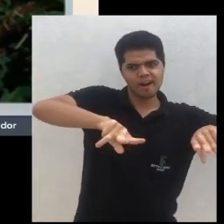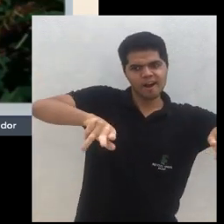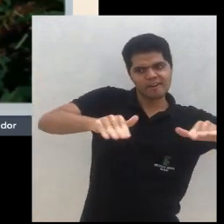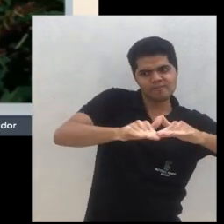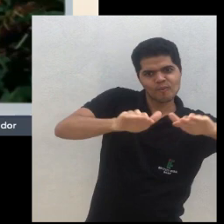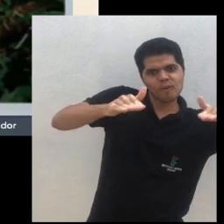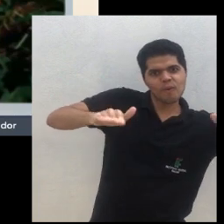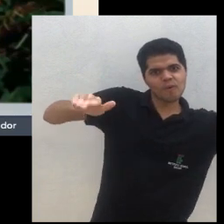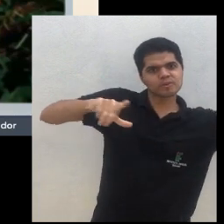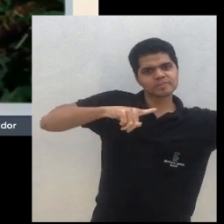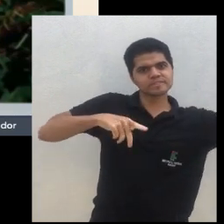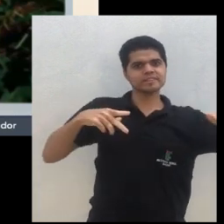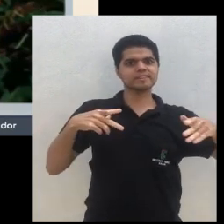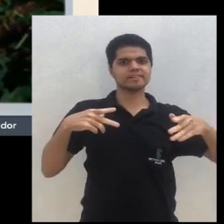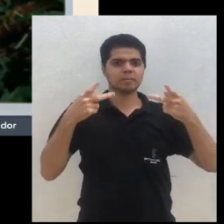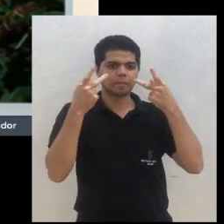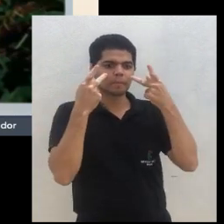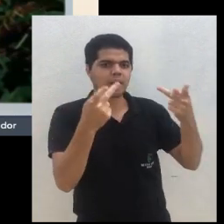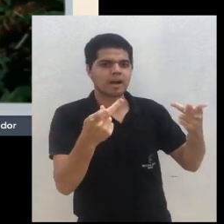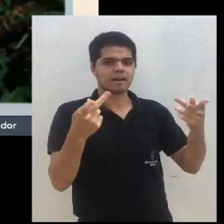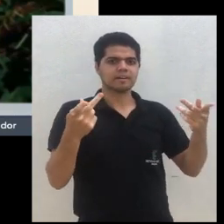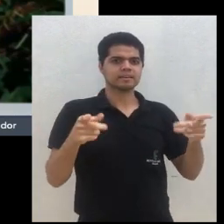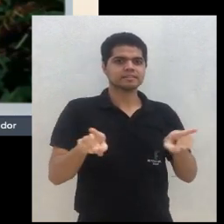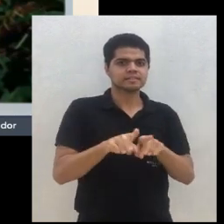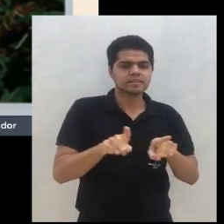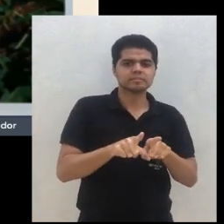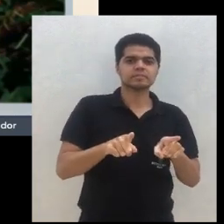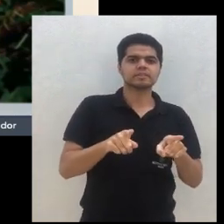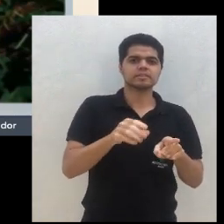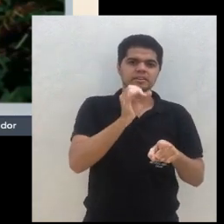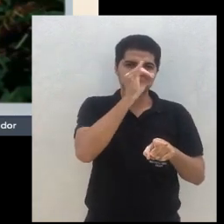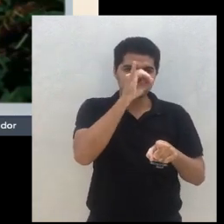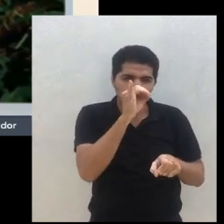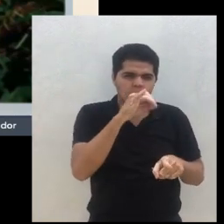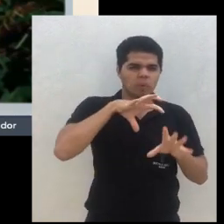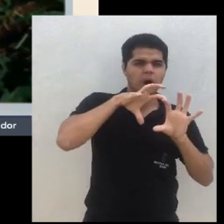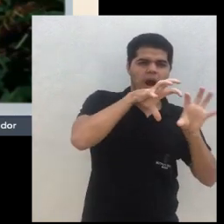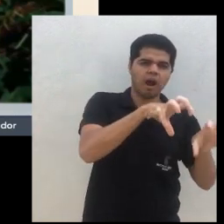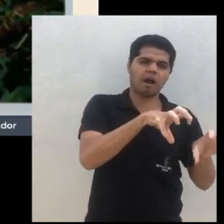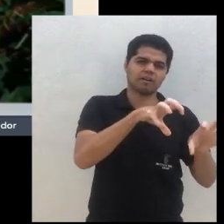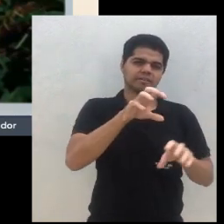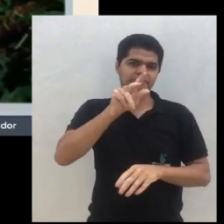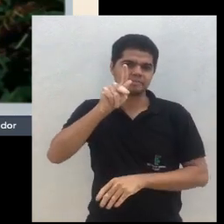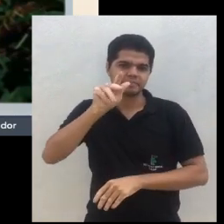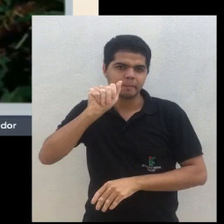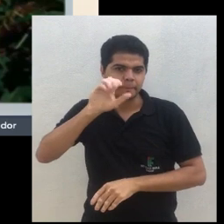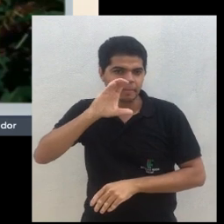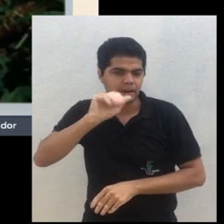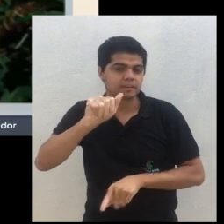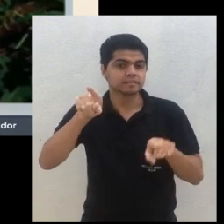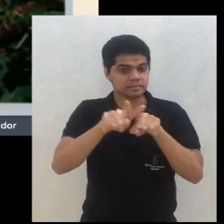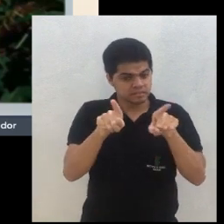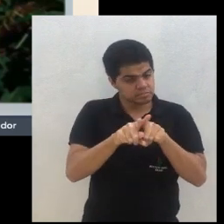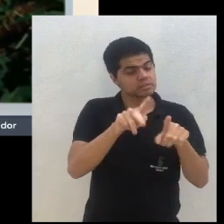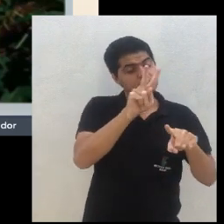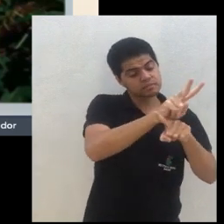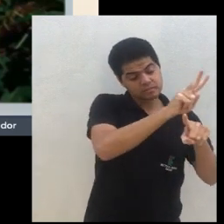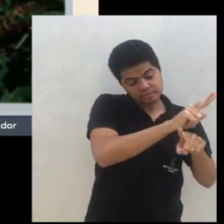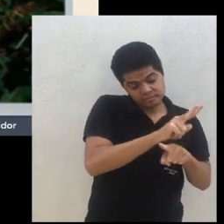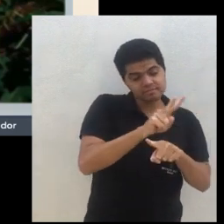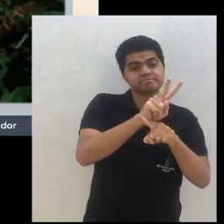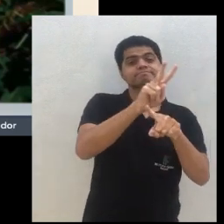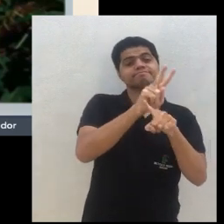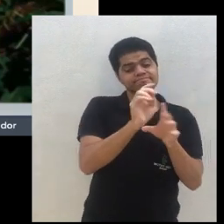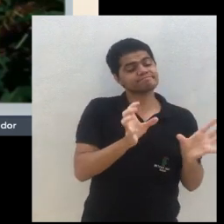deles, porque ele também tem a autorização de criação de pacas, ele cria, e ele usa o sistema agroflorestais para esse sistema de proteção